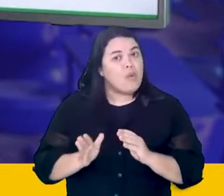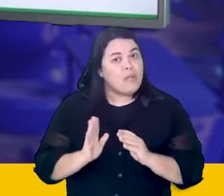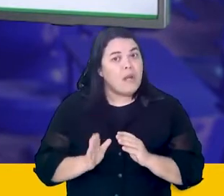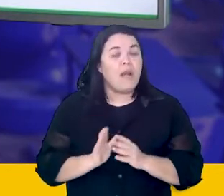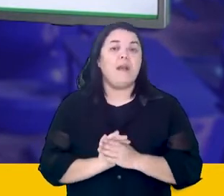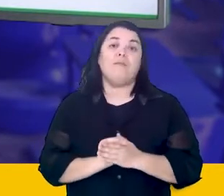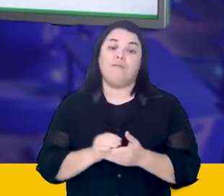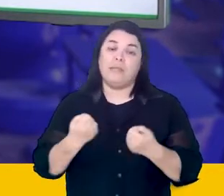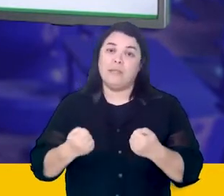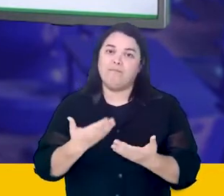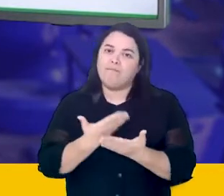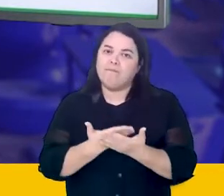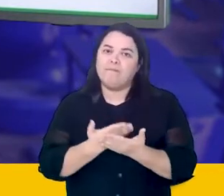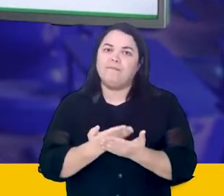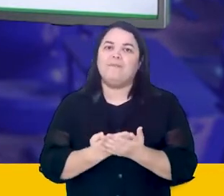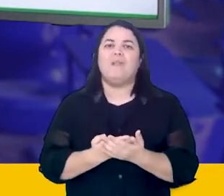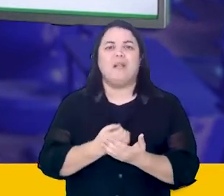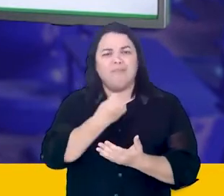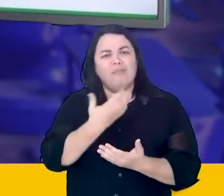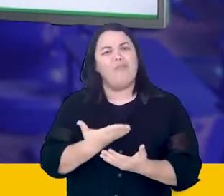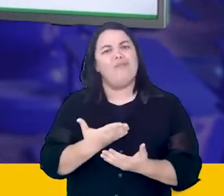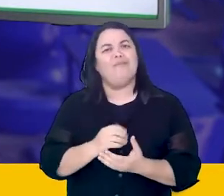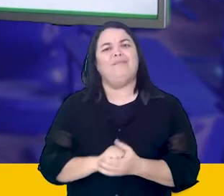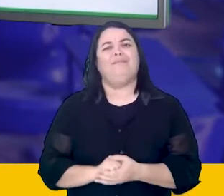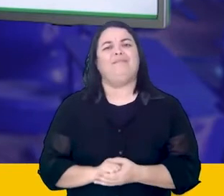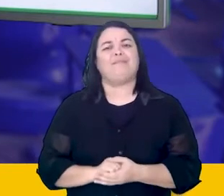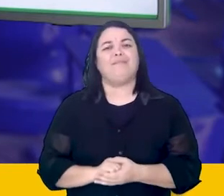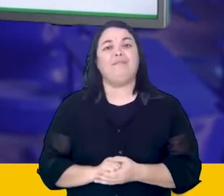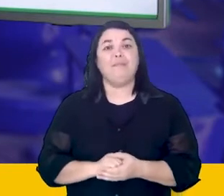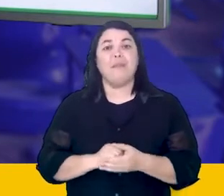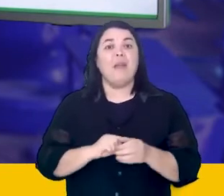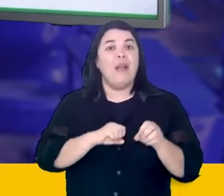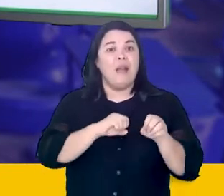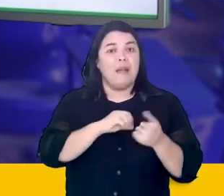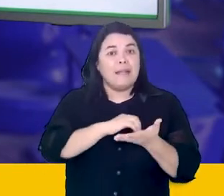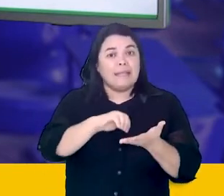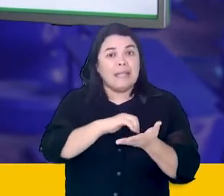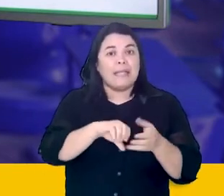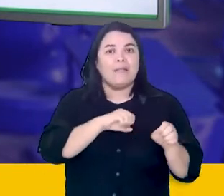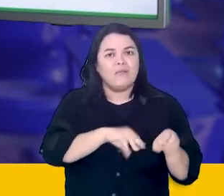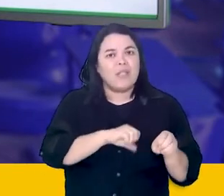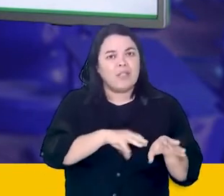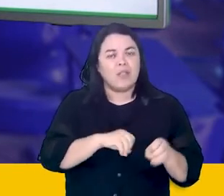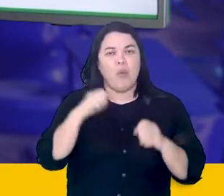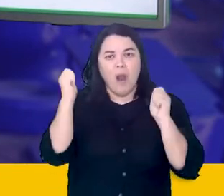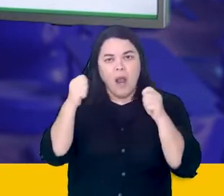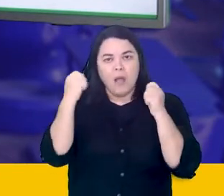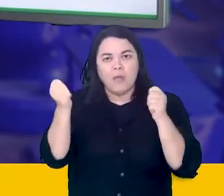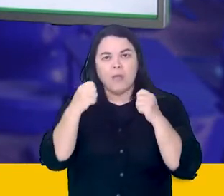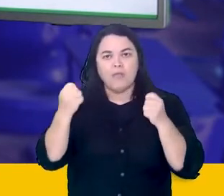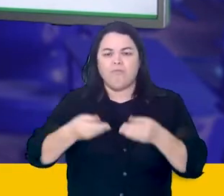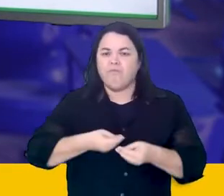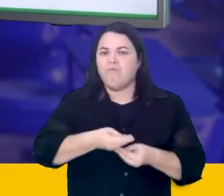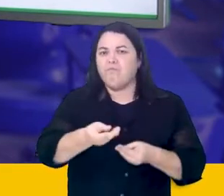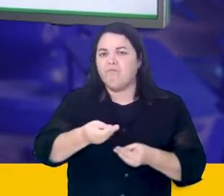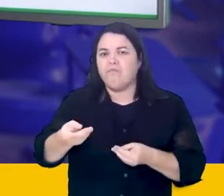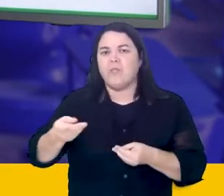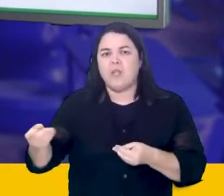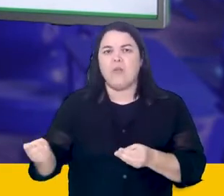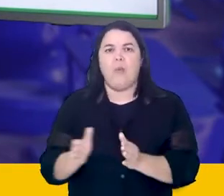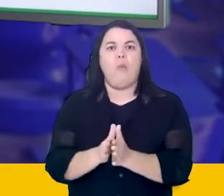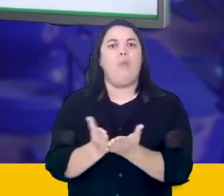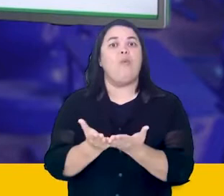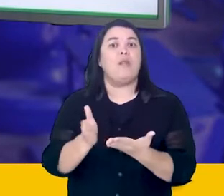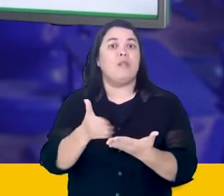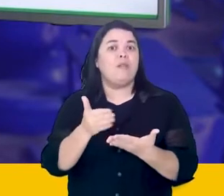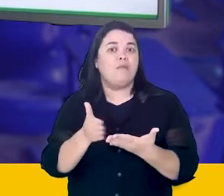dos estudos, certo? Que bom! A Secretaria da Educação de Caruaru tem disponibilizado para você material para que